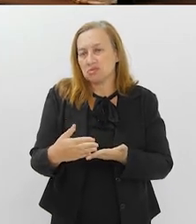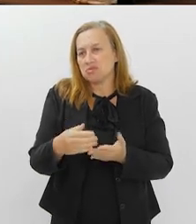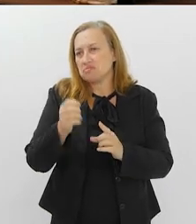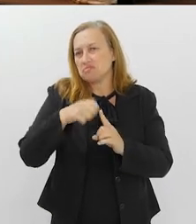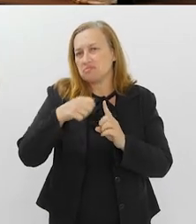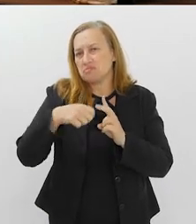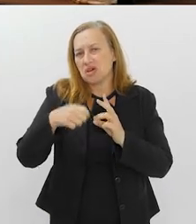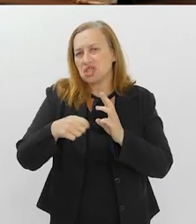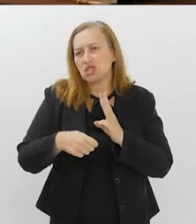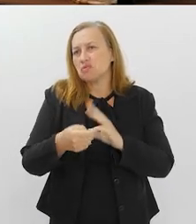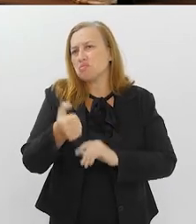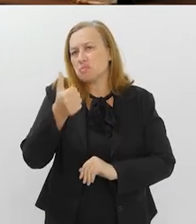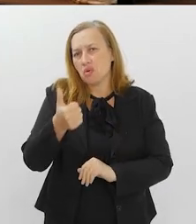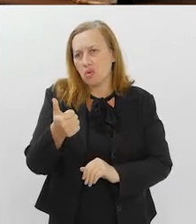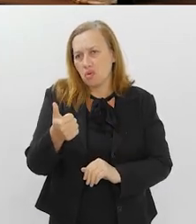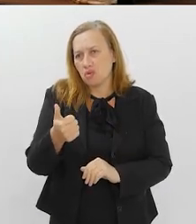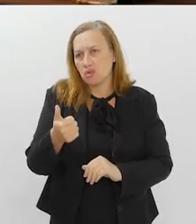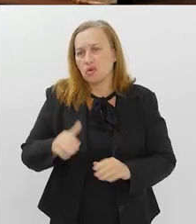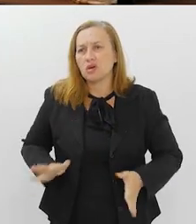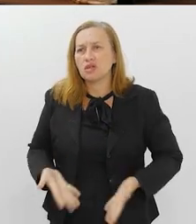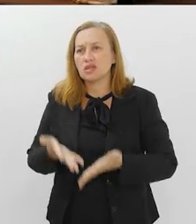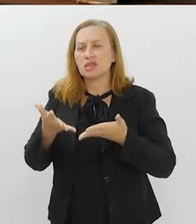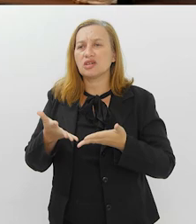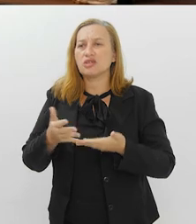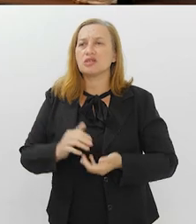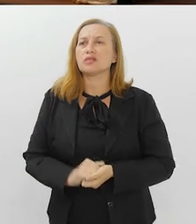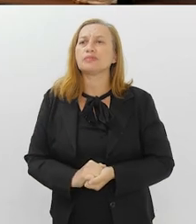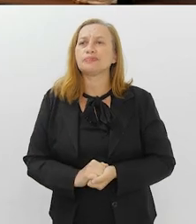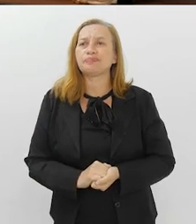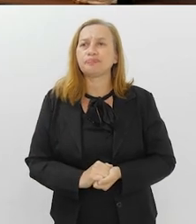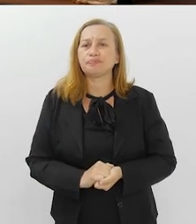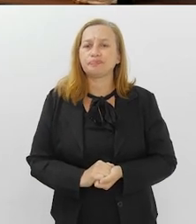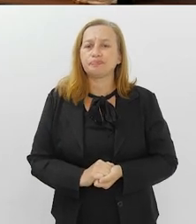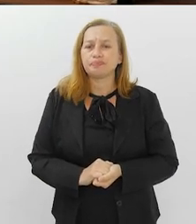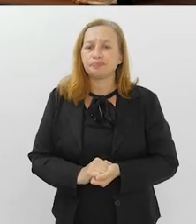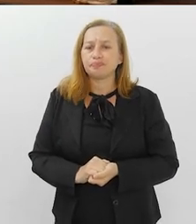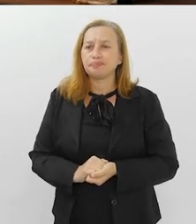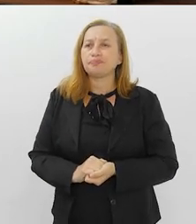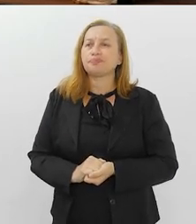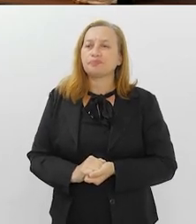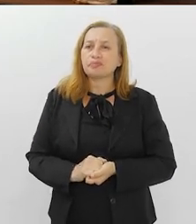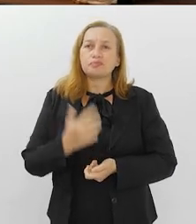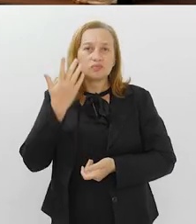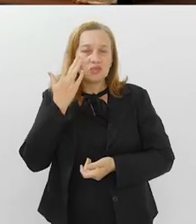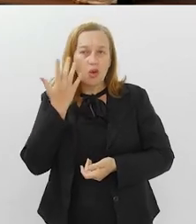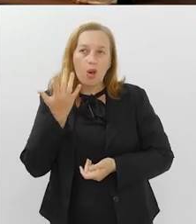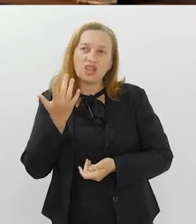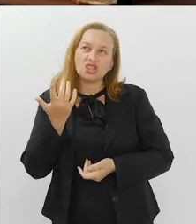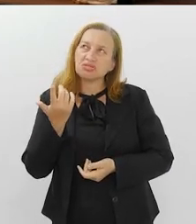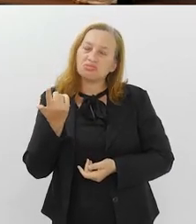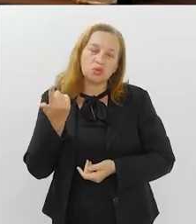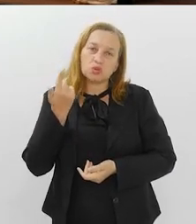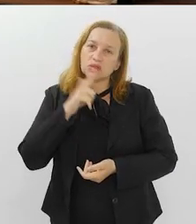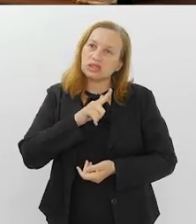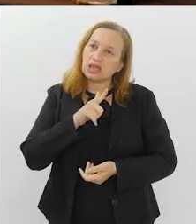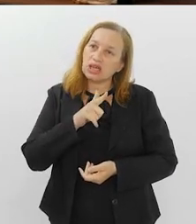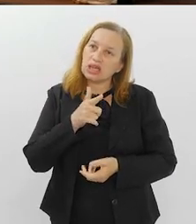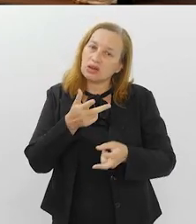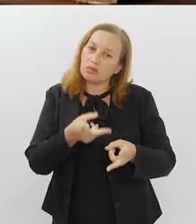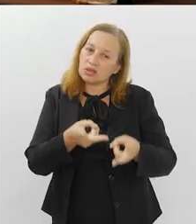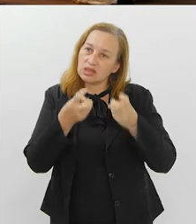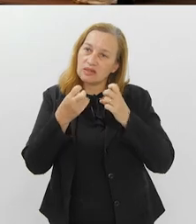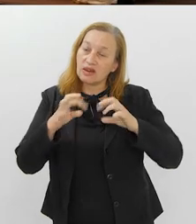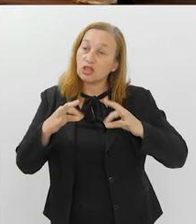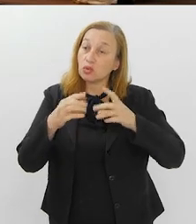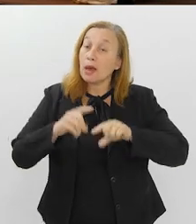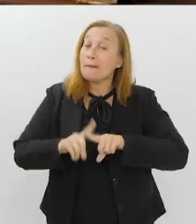com poucos meses, né? Essas ações e eu acho que ainda a gente não consegue observar,